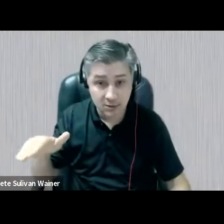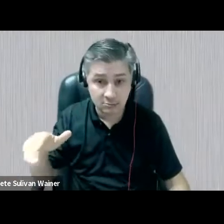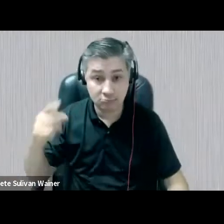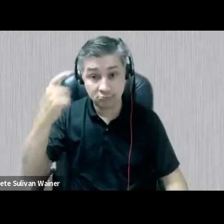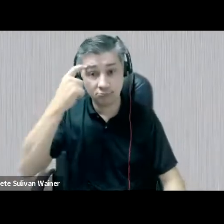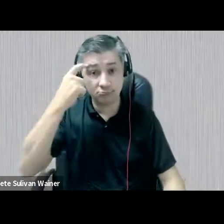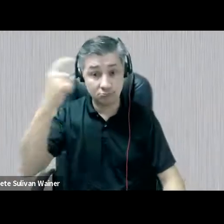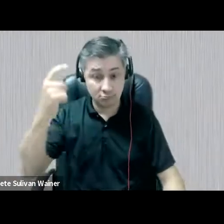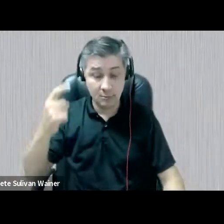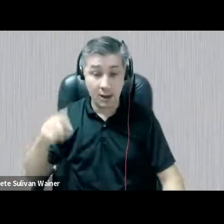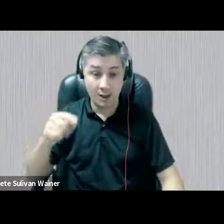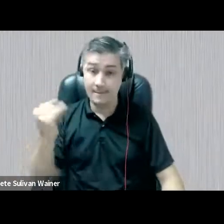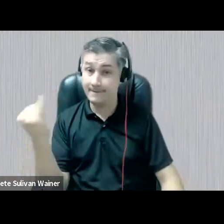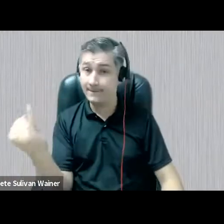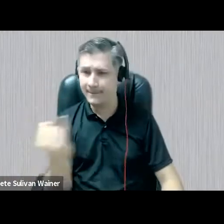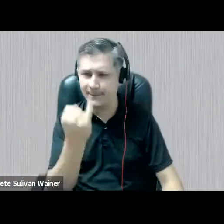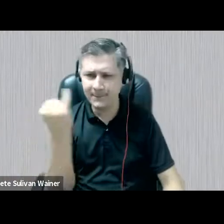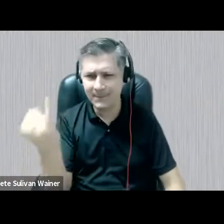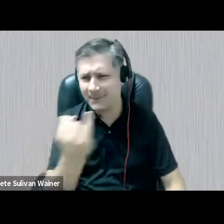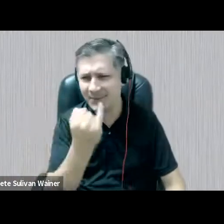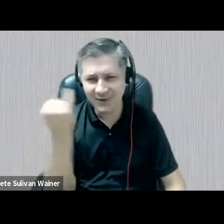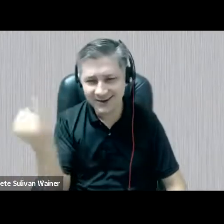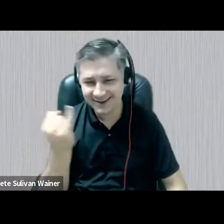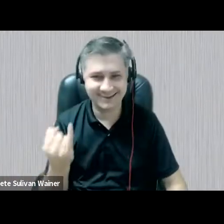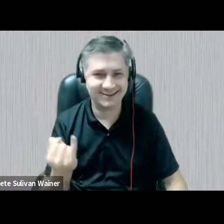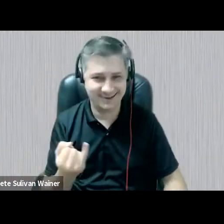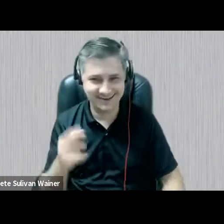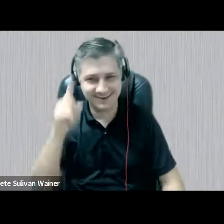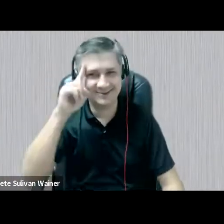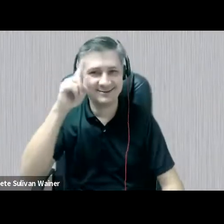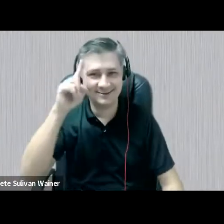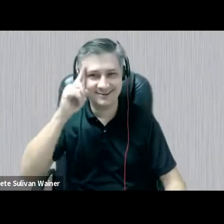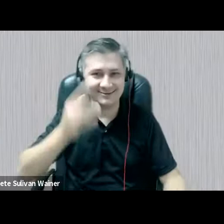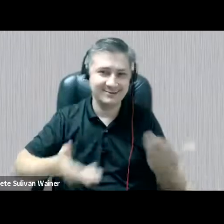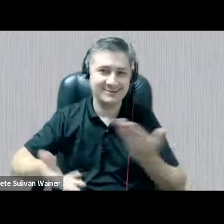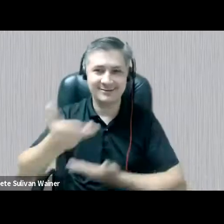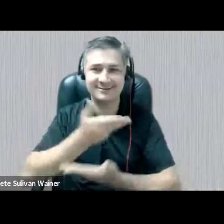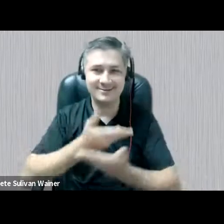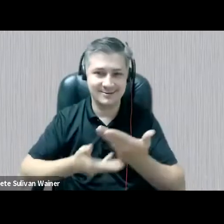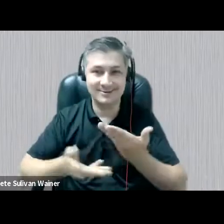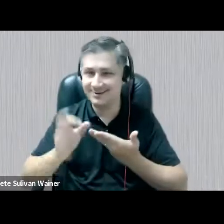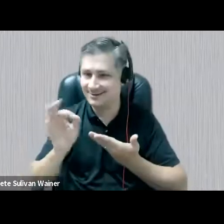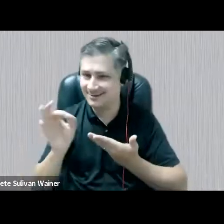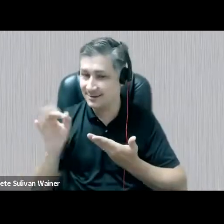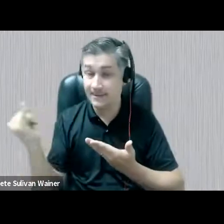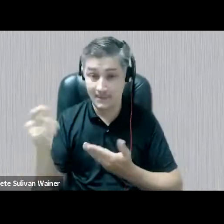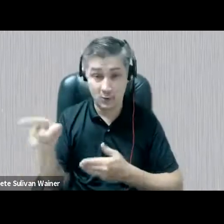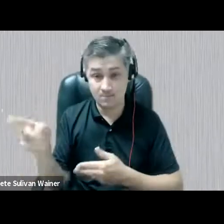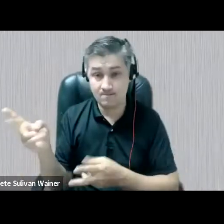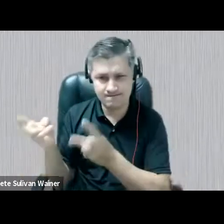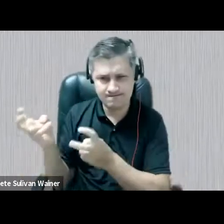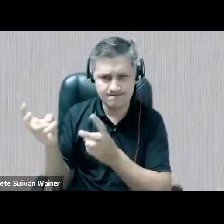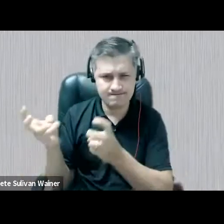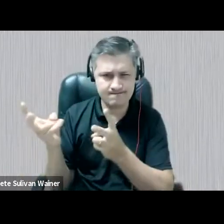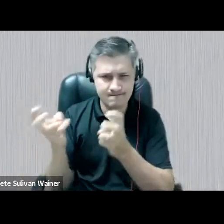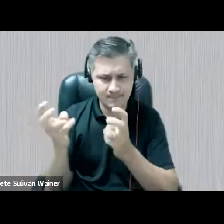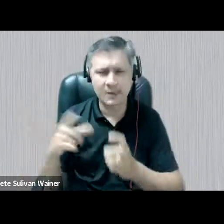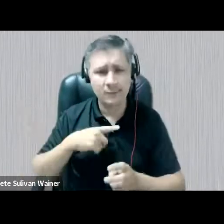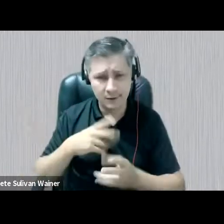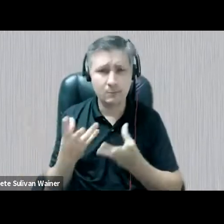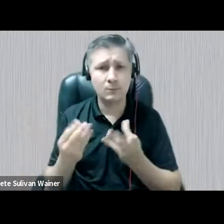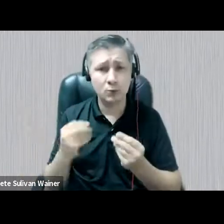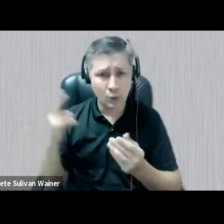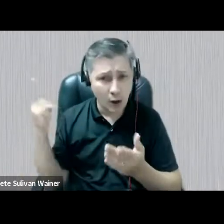tornam-se muito importante nesse diálogo, né, cotidiano e nós temos muitas situações